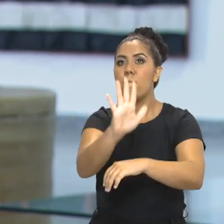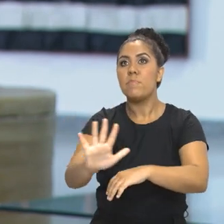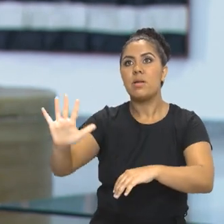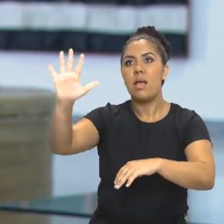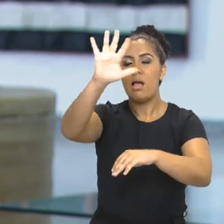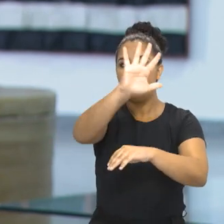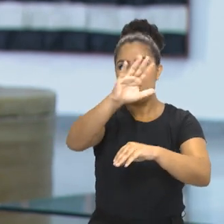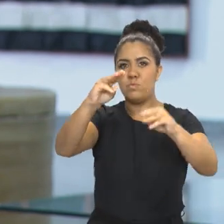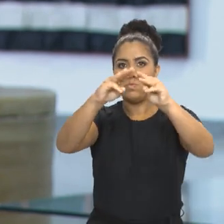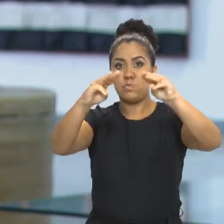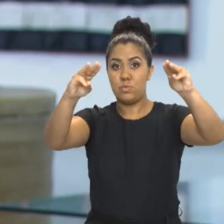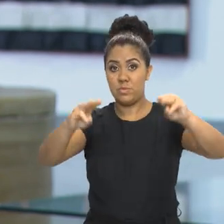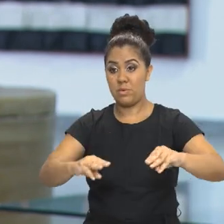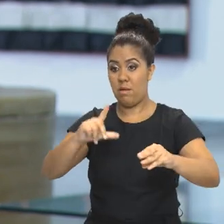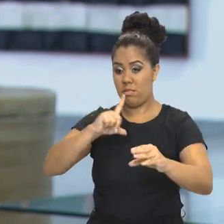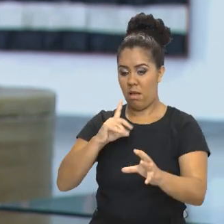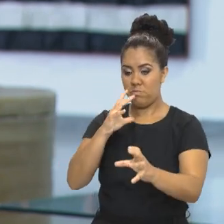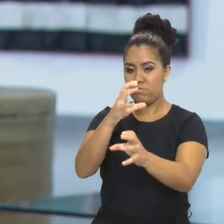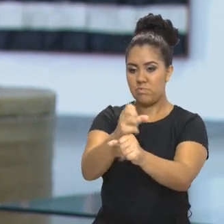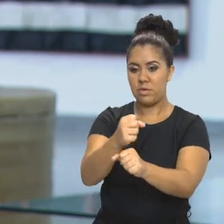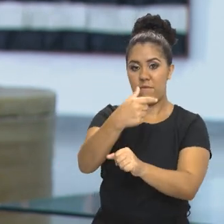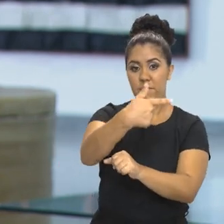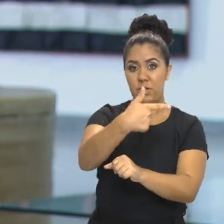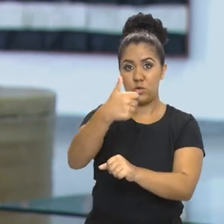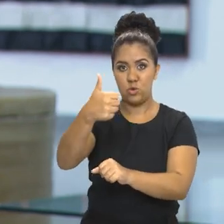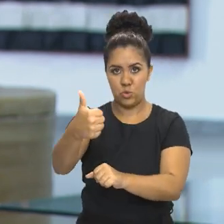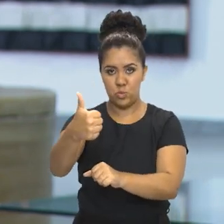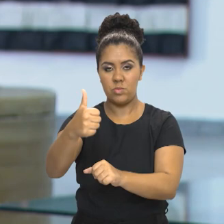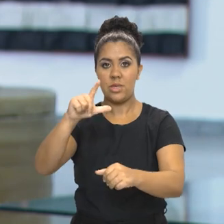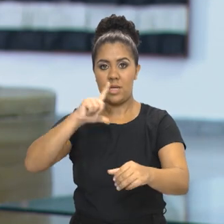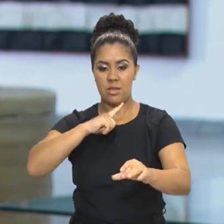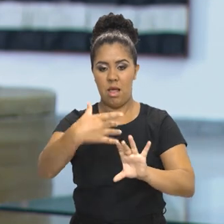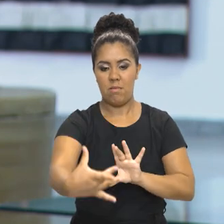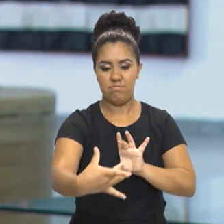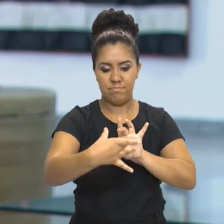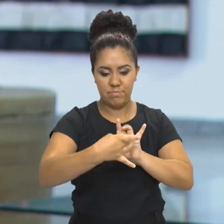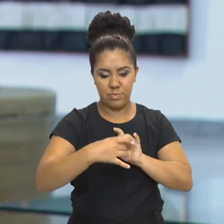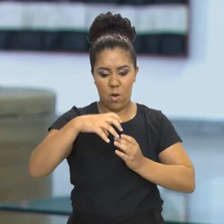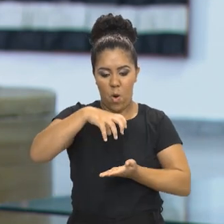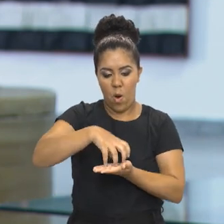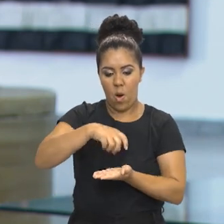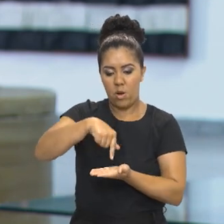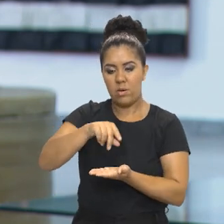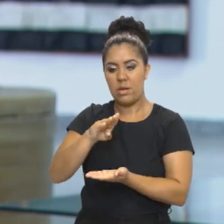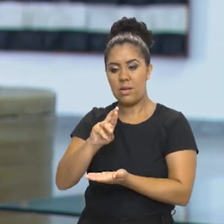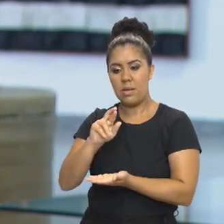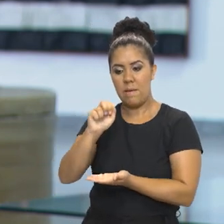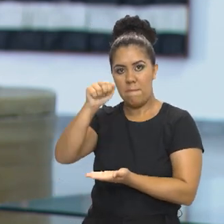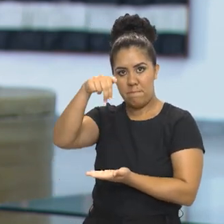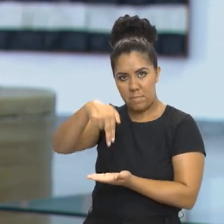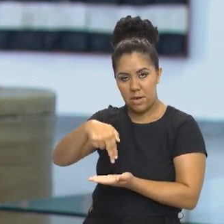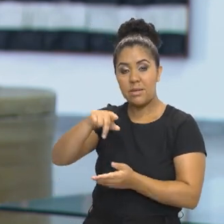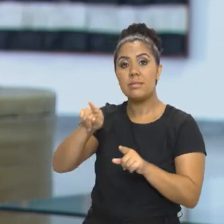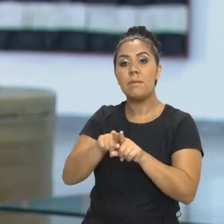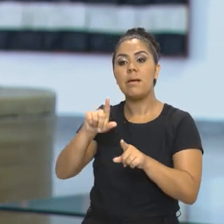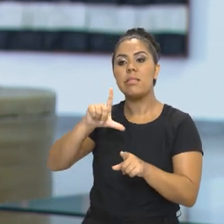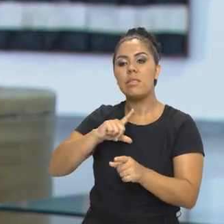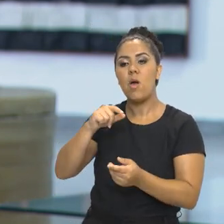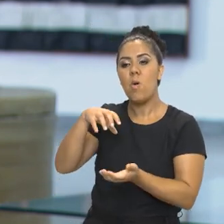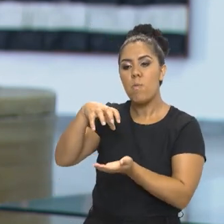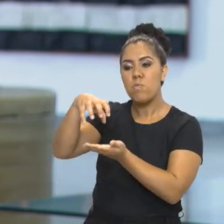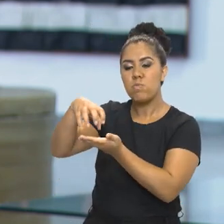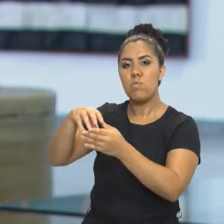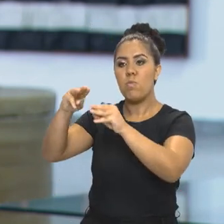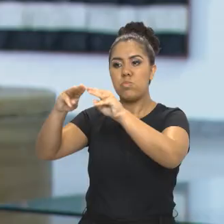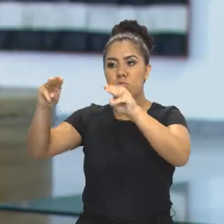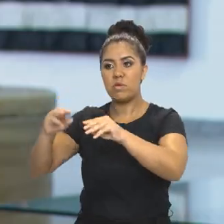Hoje ela conta com 21 museus, são 20 museus vinculados ao IBRAM, mais um museu que é de fora,